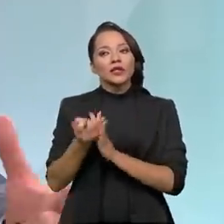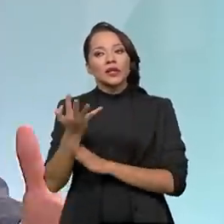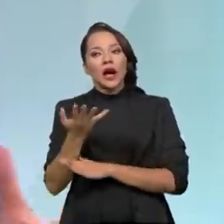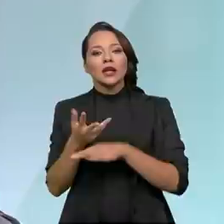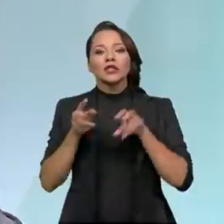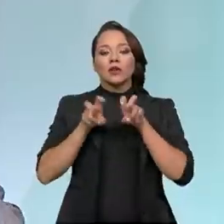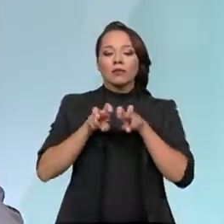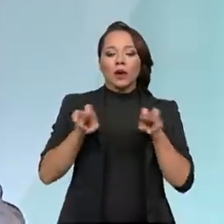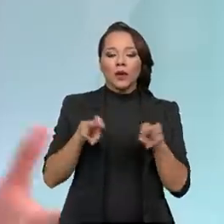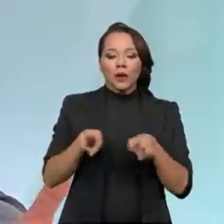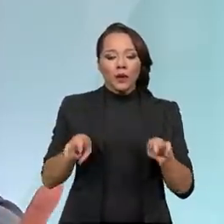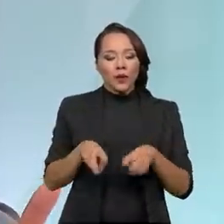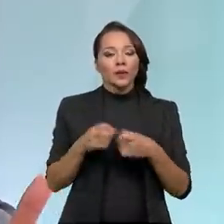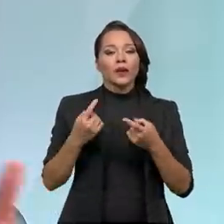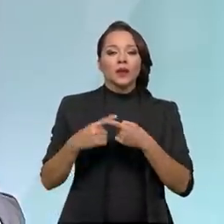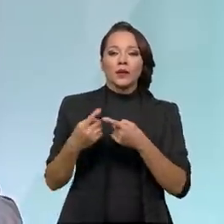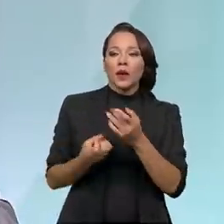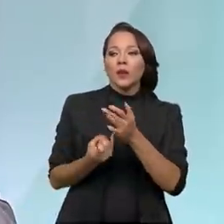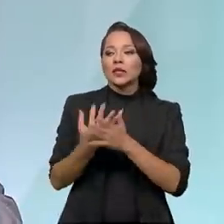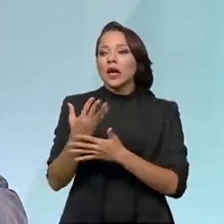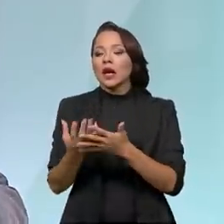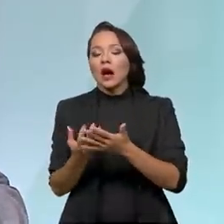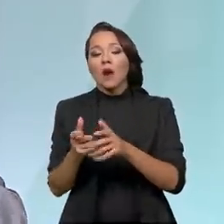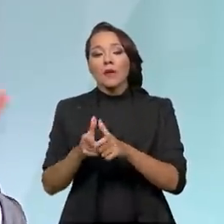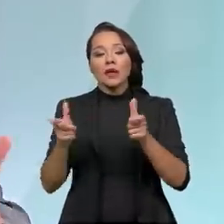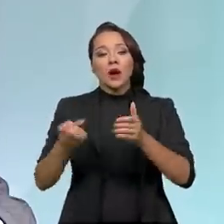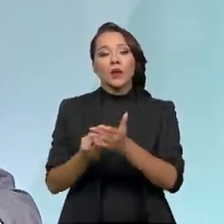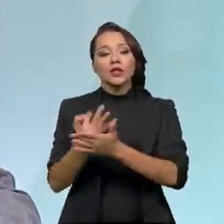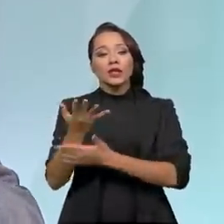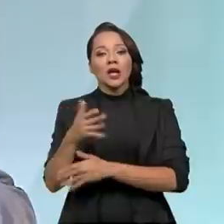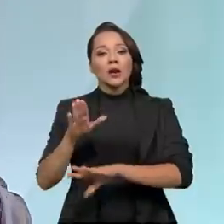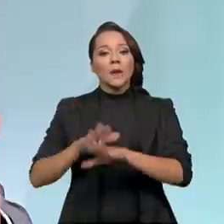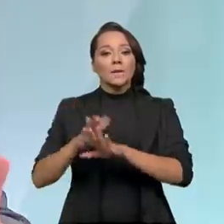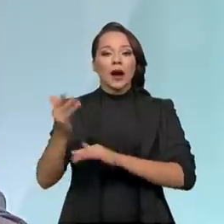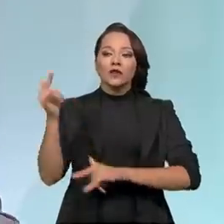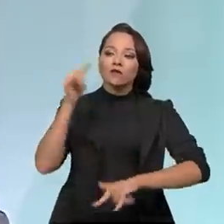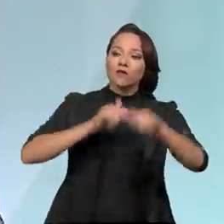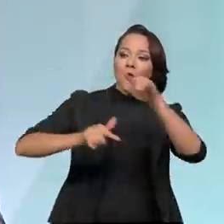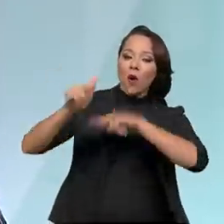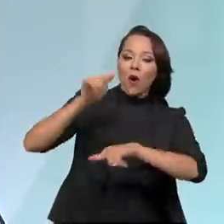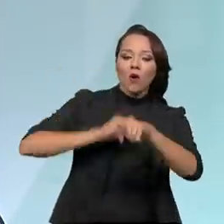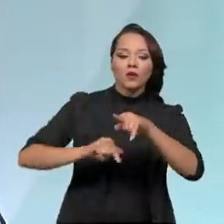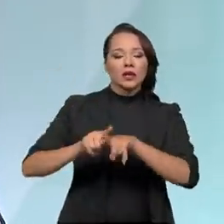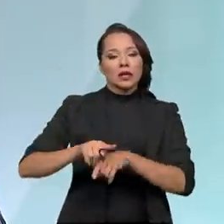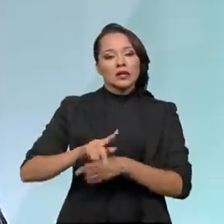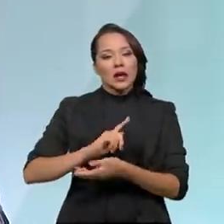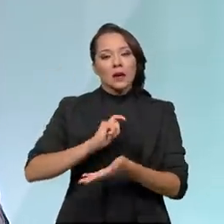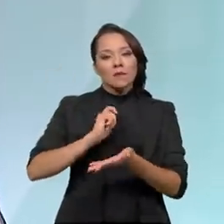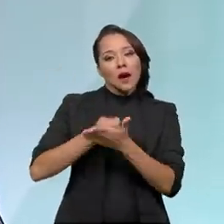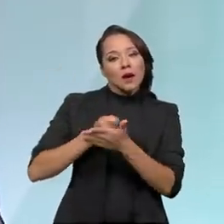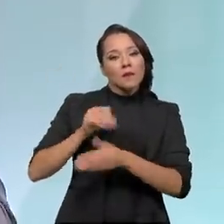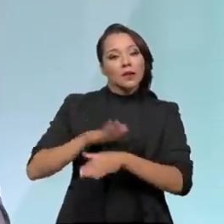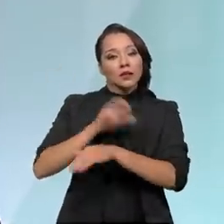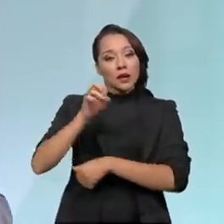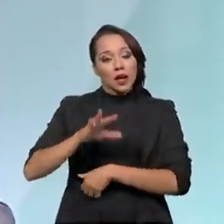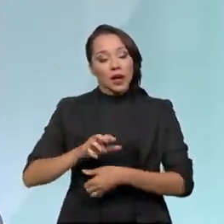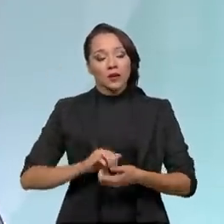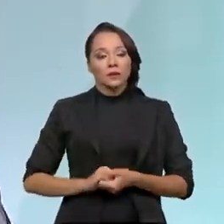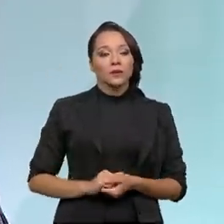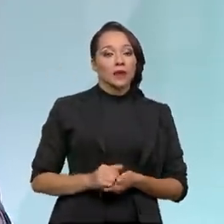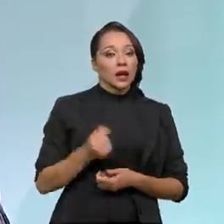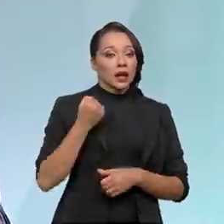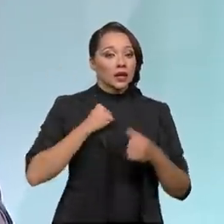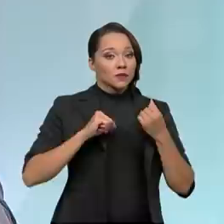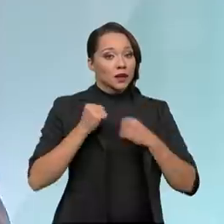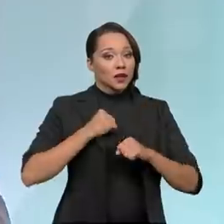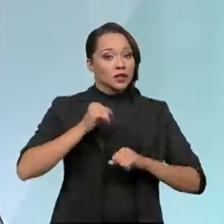assentos nesses aeroportos, aumentar a oferta de assentos é disponibilizar mais voos, é ter tarifas mais baratas. E a expectativa